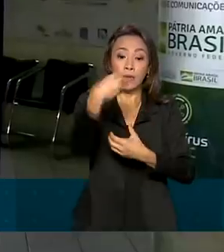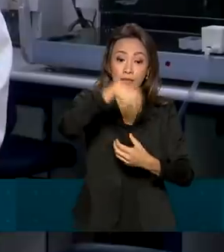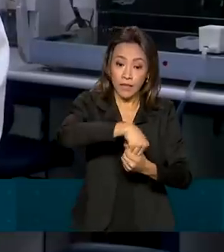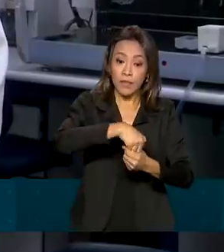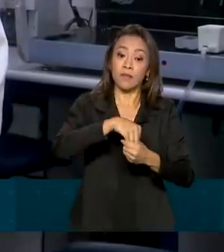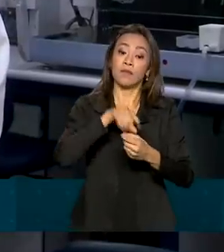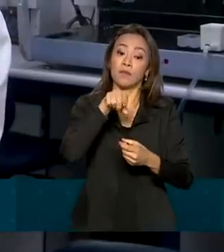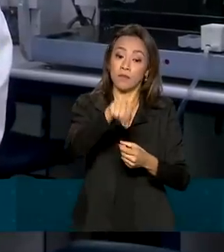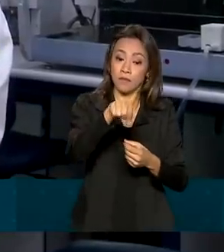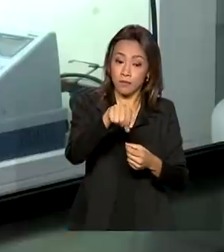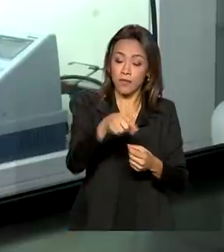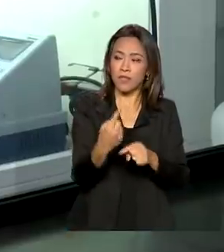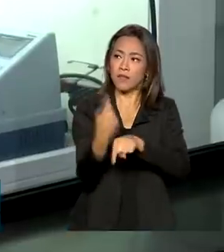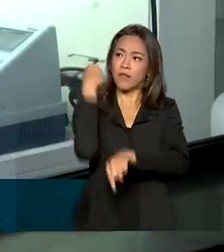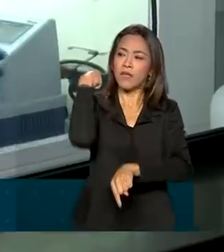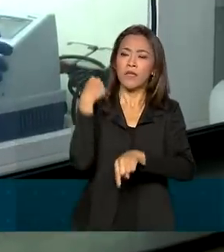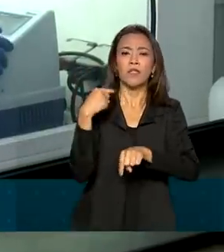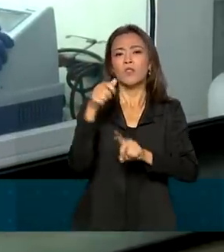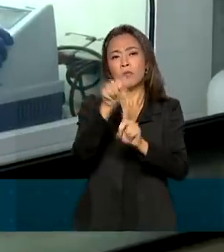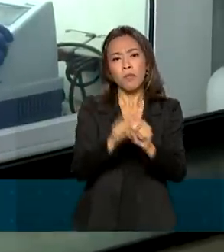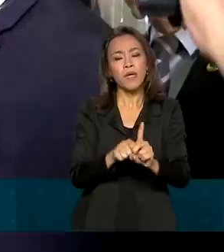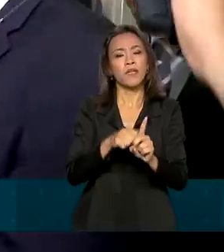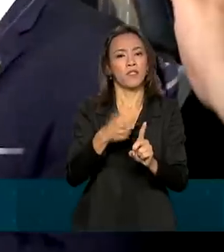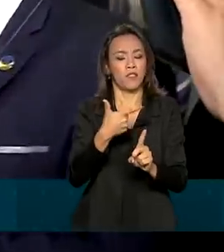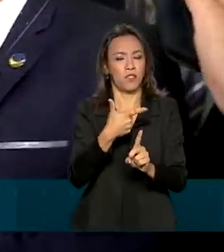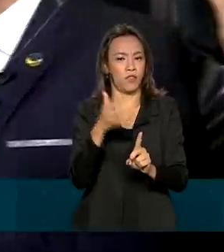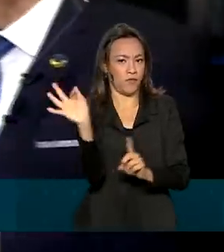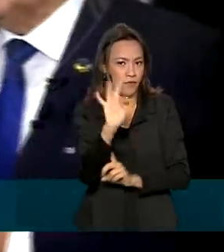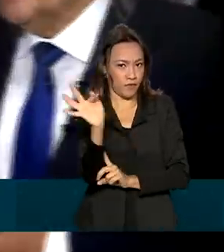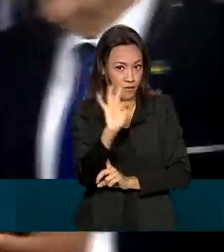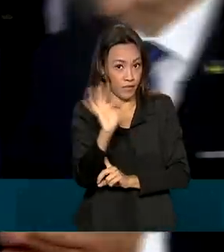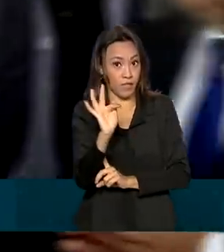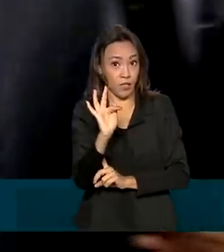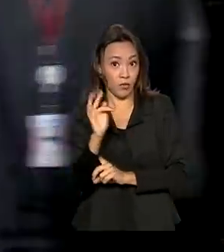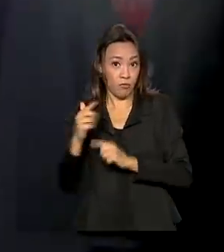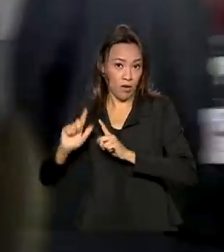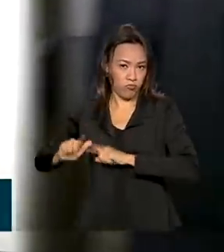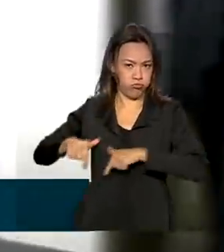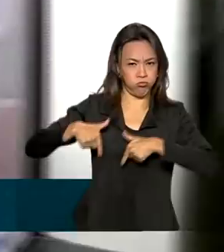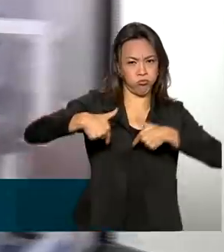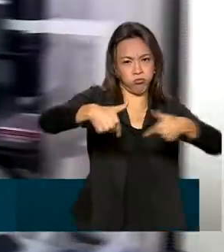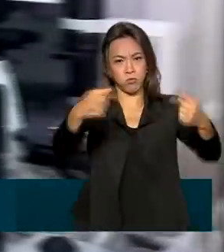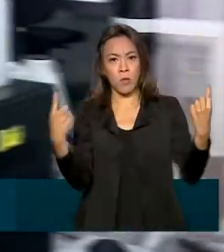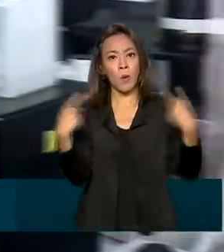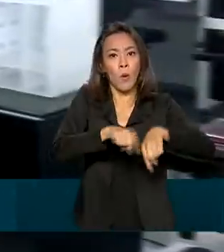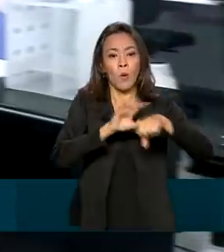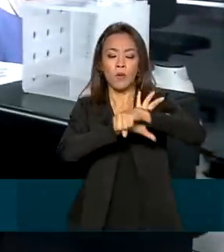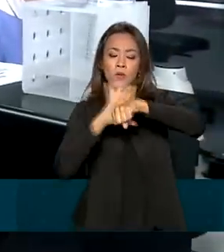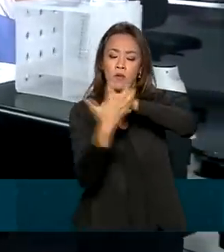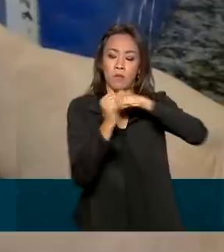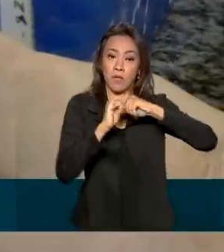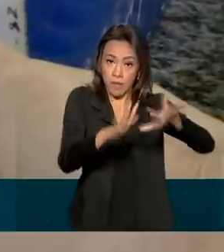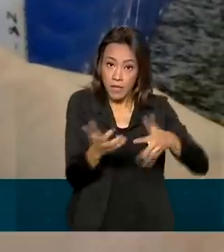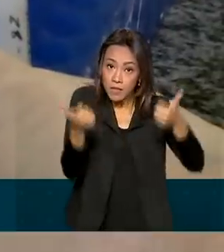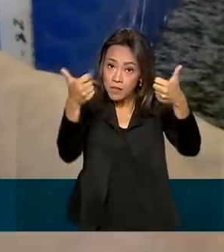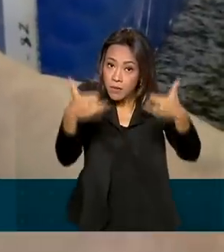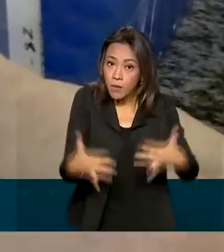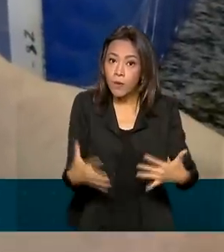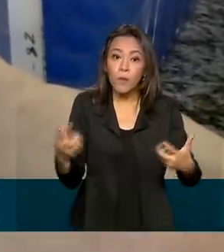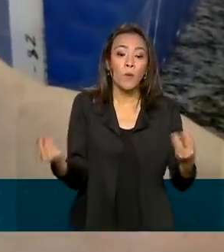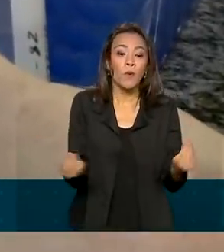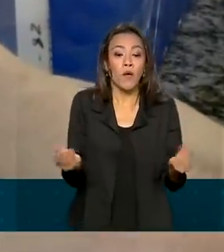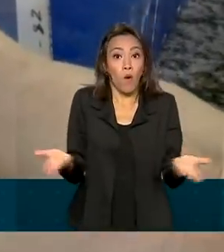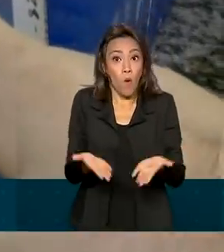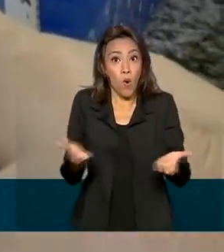vírus desde fevereiro de 2020 para o enfrentamento à pandemia. Ele afirmou que a prioridade agora é